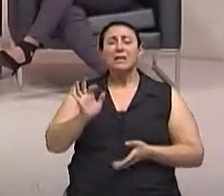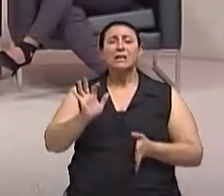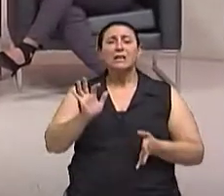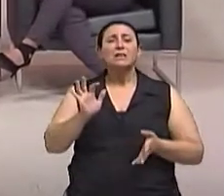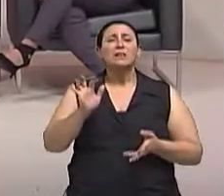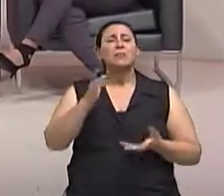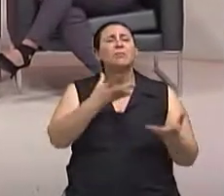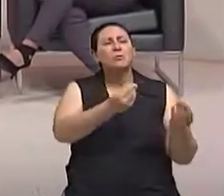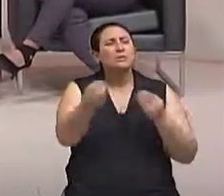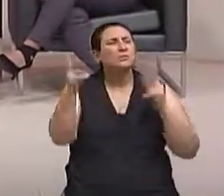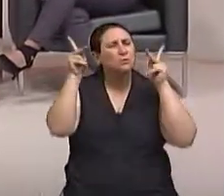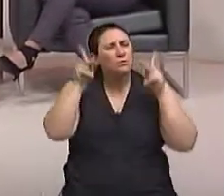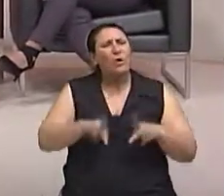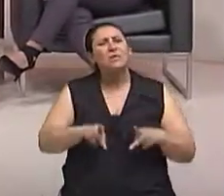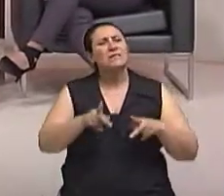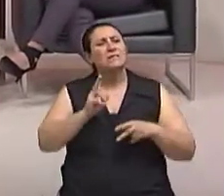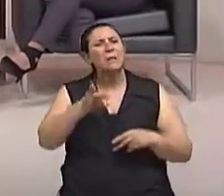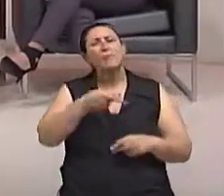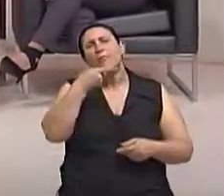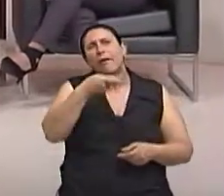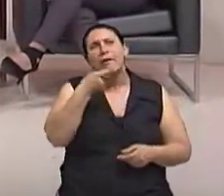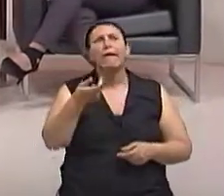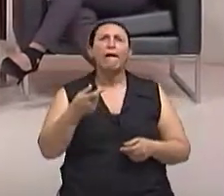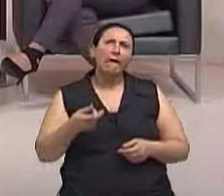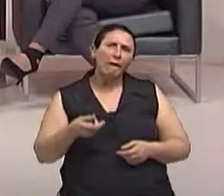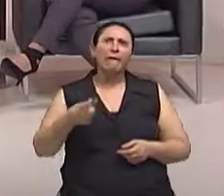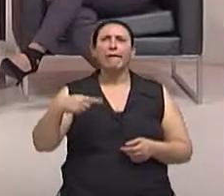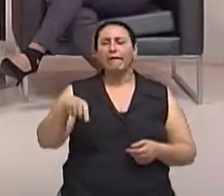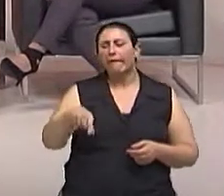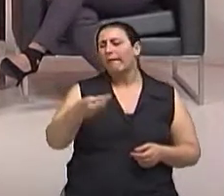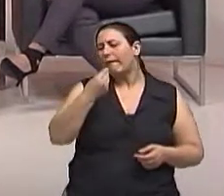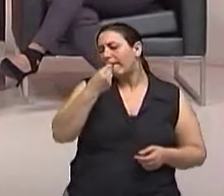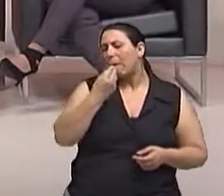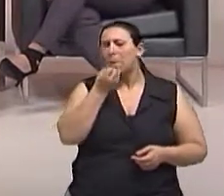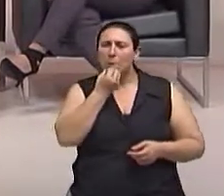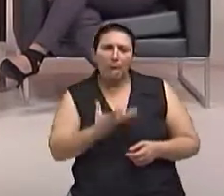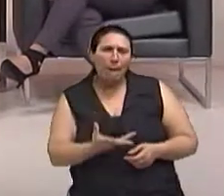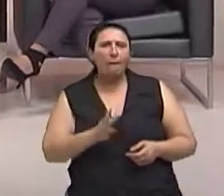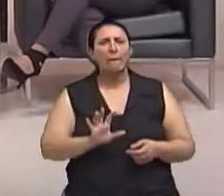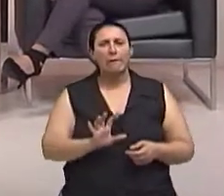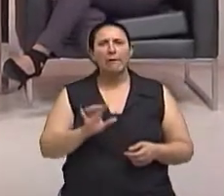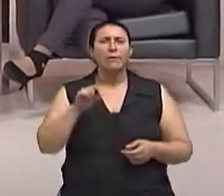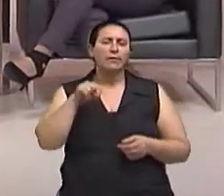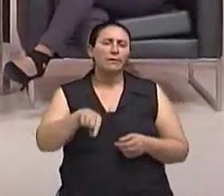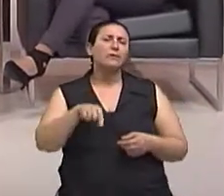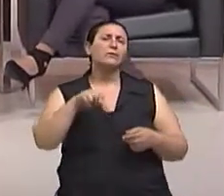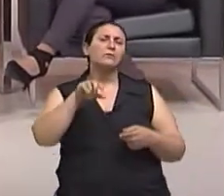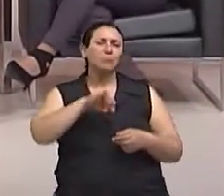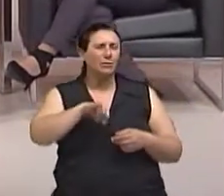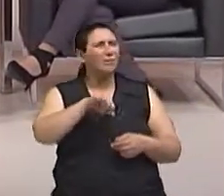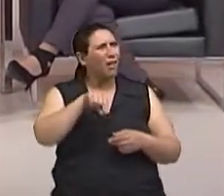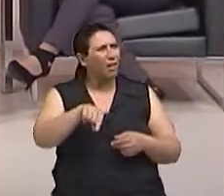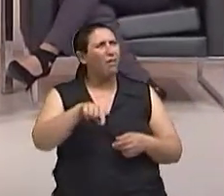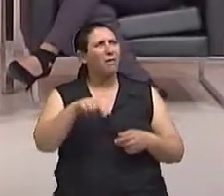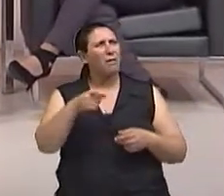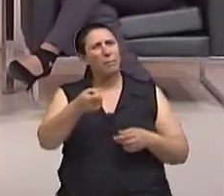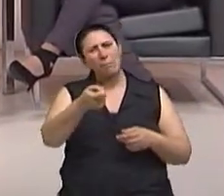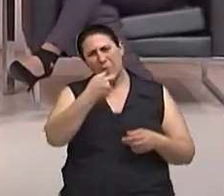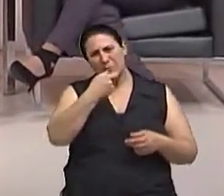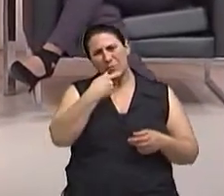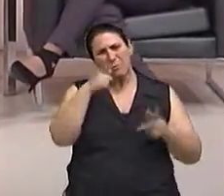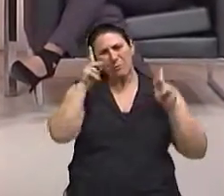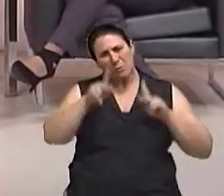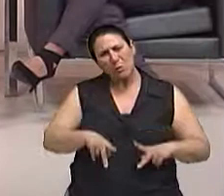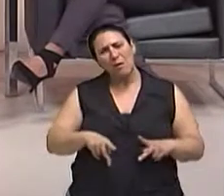as pessoas vão muito no que disseram. Disseram que essa suplementação aqui é boa, eu começo a tomar. Até medicação mesmo, né? As pessoas se indicam.